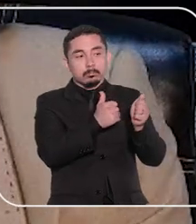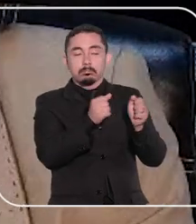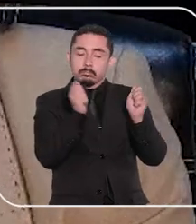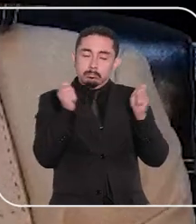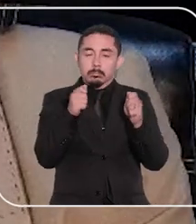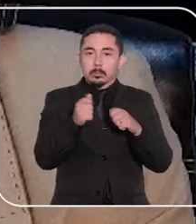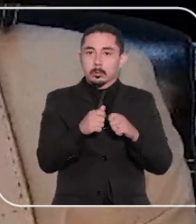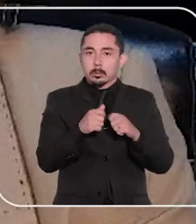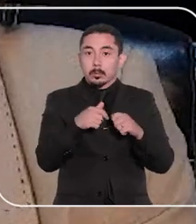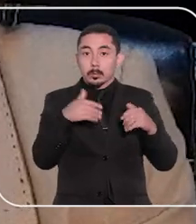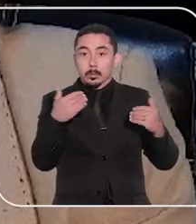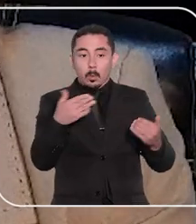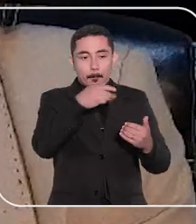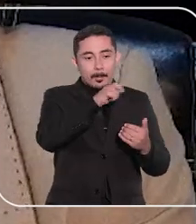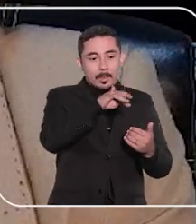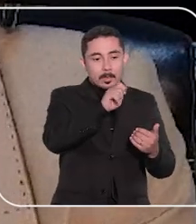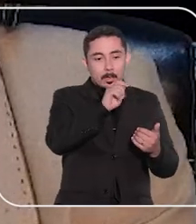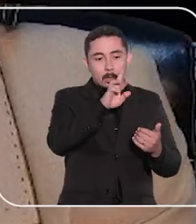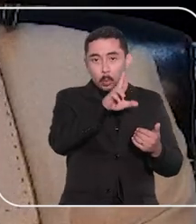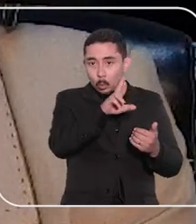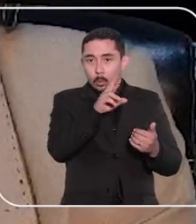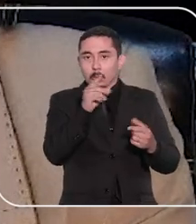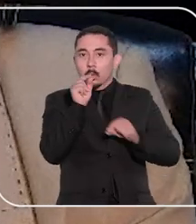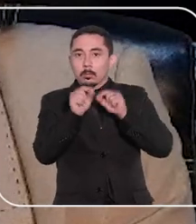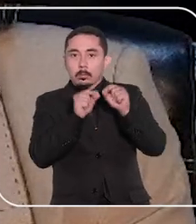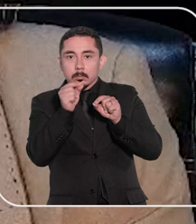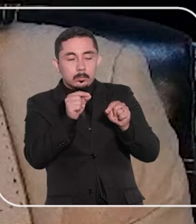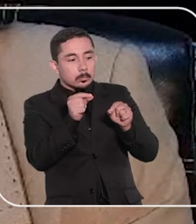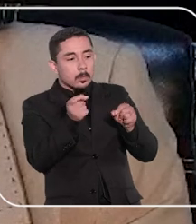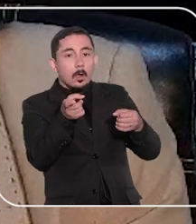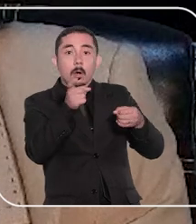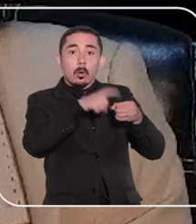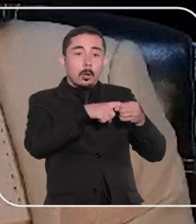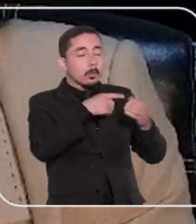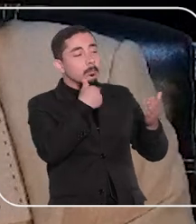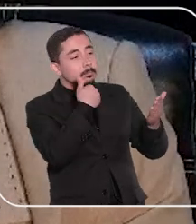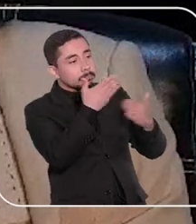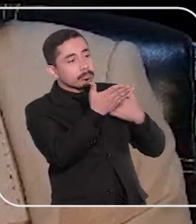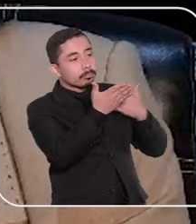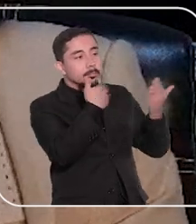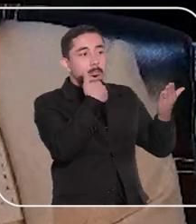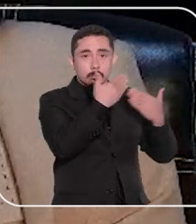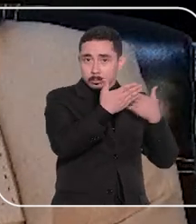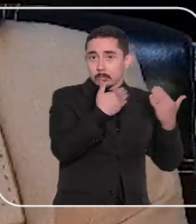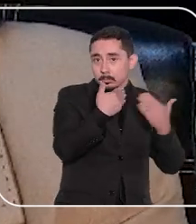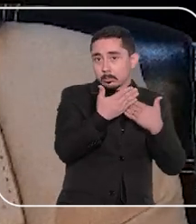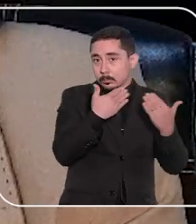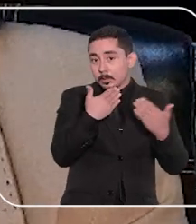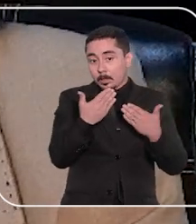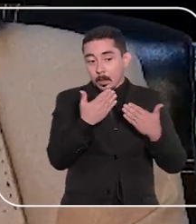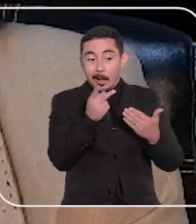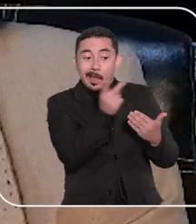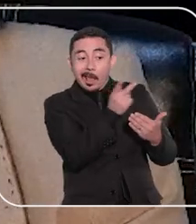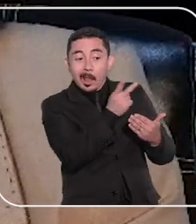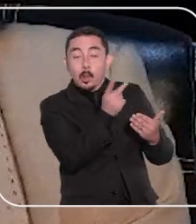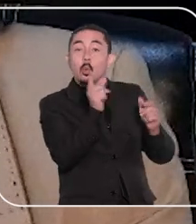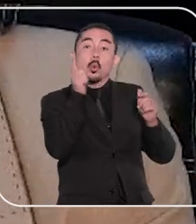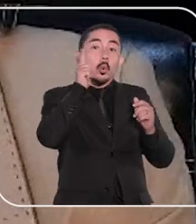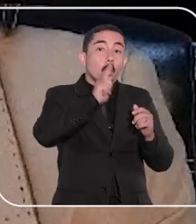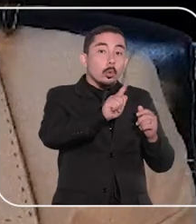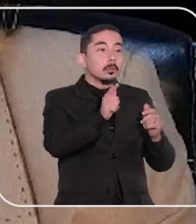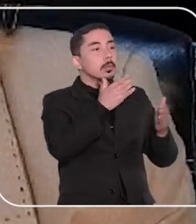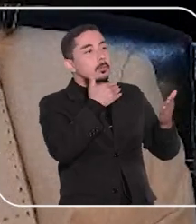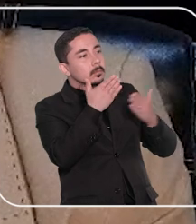Nesse caso, a função do mediador é reestabelecer o diálogo entre essas partes para que